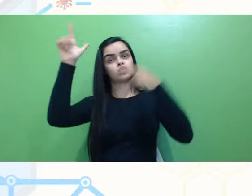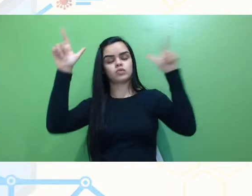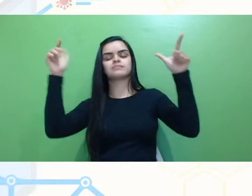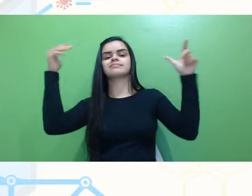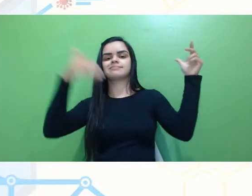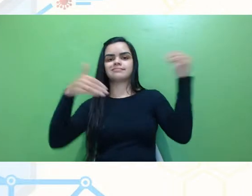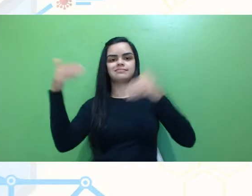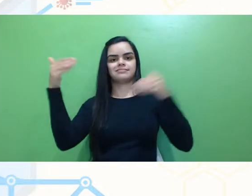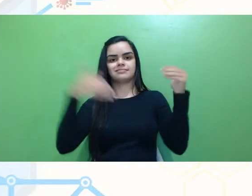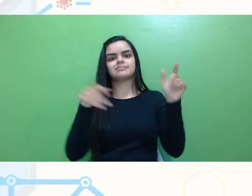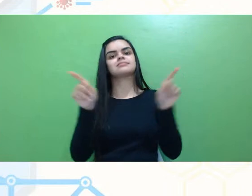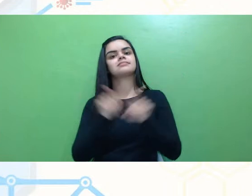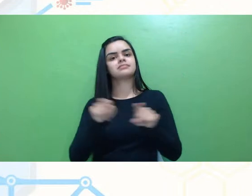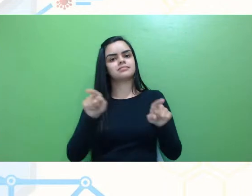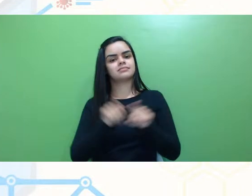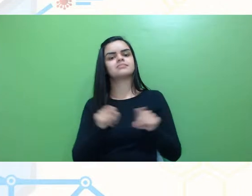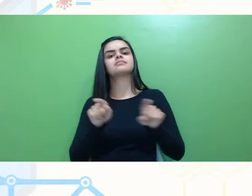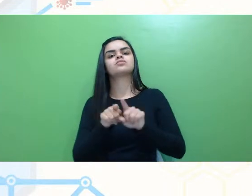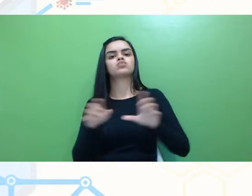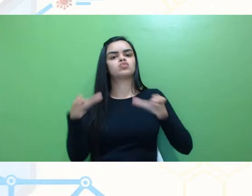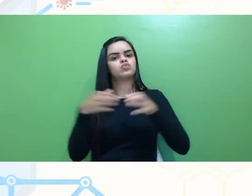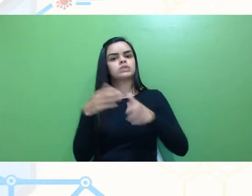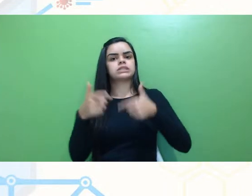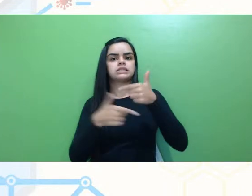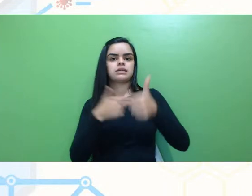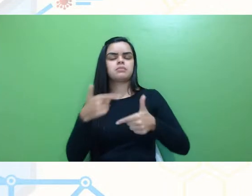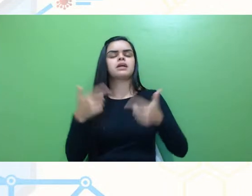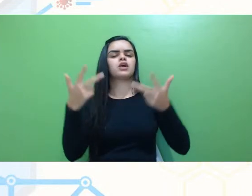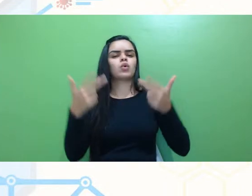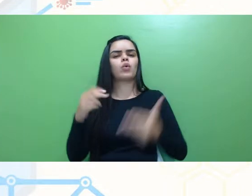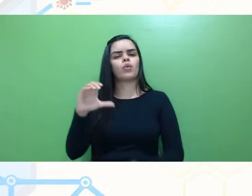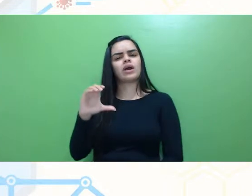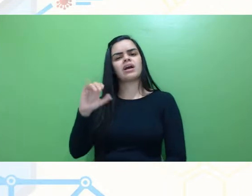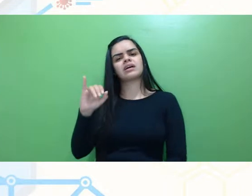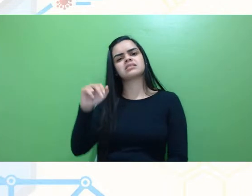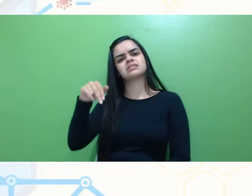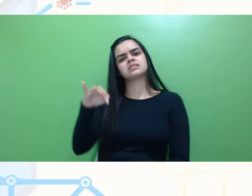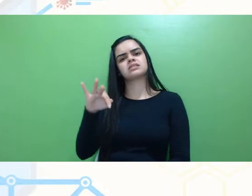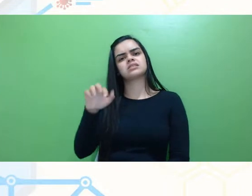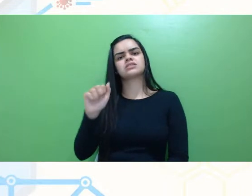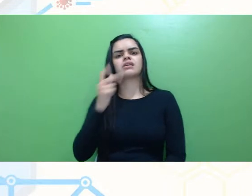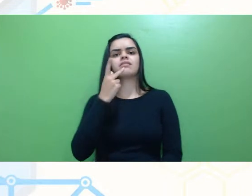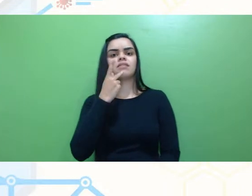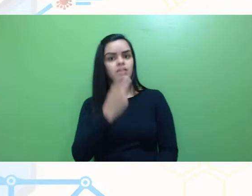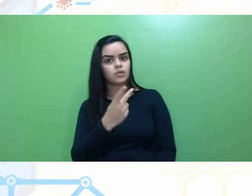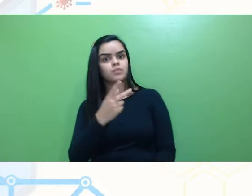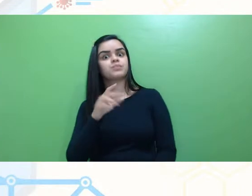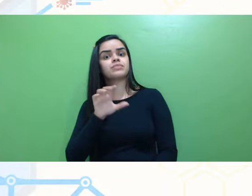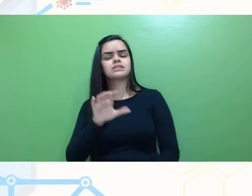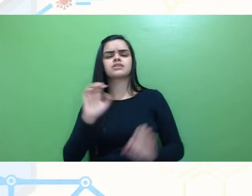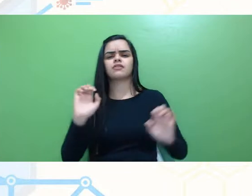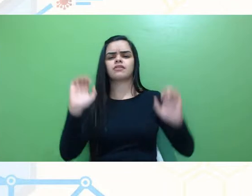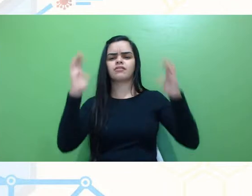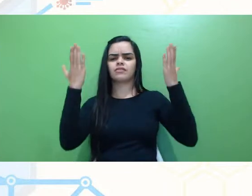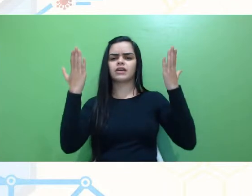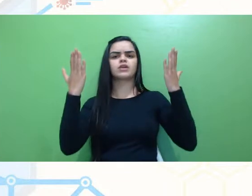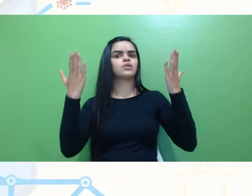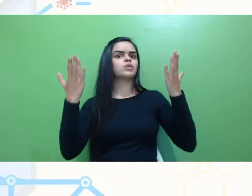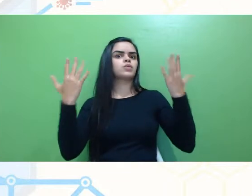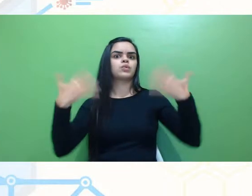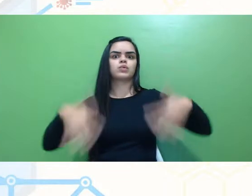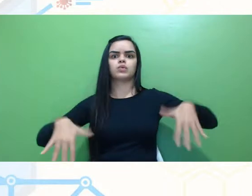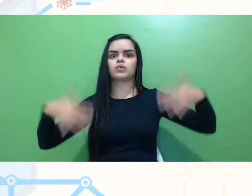que fizeram proposições de grupos de trabalho, como a Cintia comentou, né, então, isso torna o evento um evento muito mais rico,